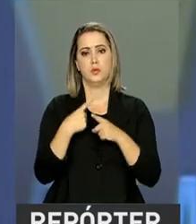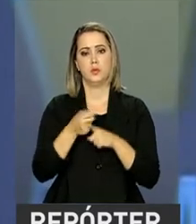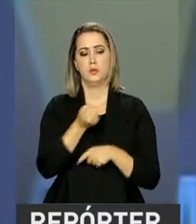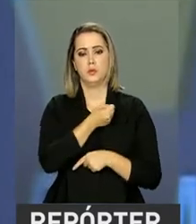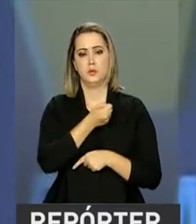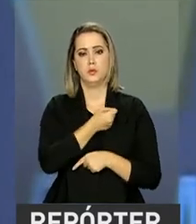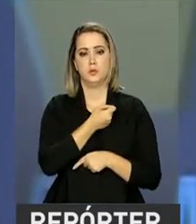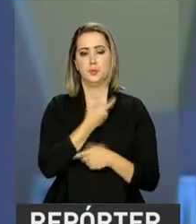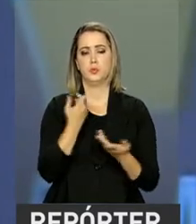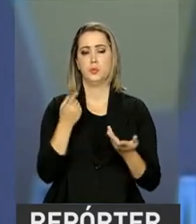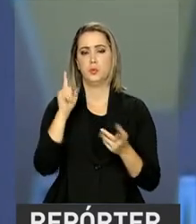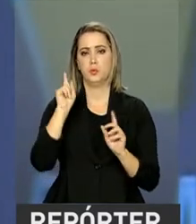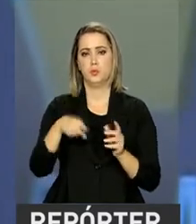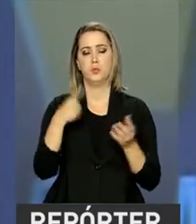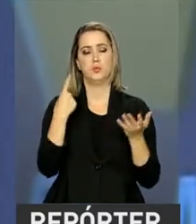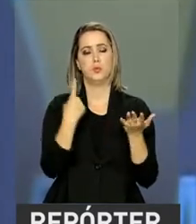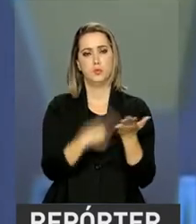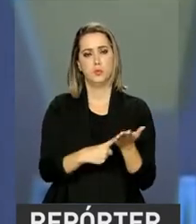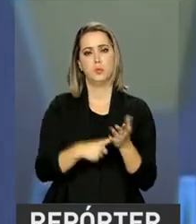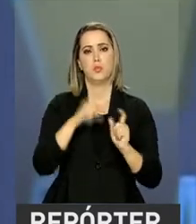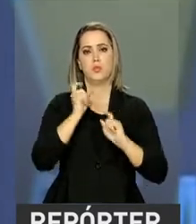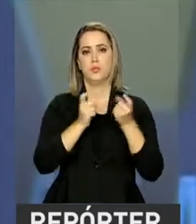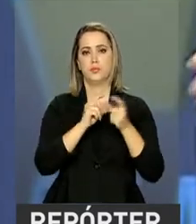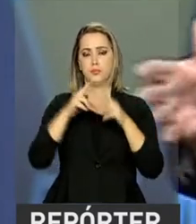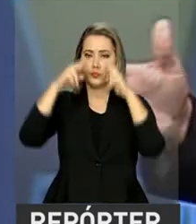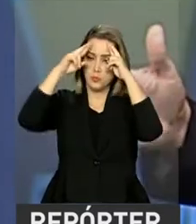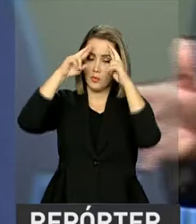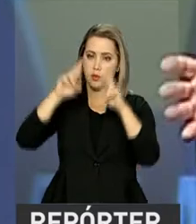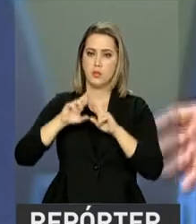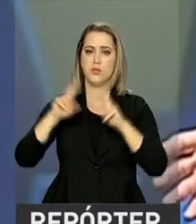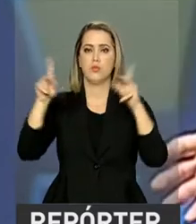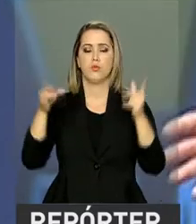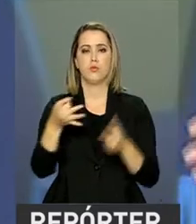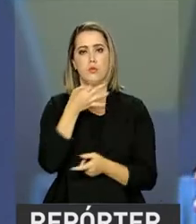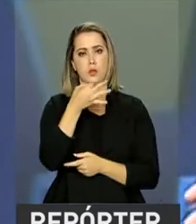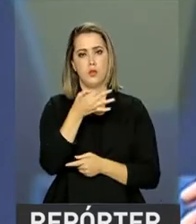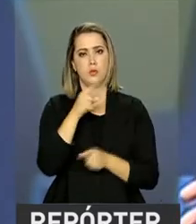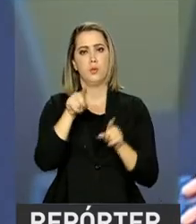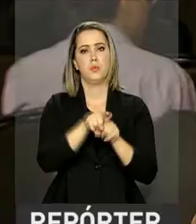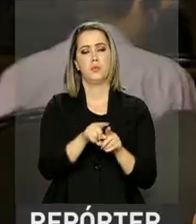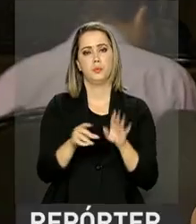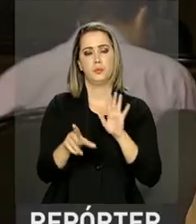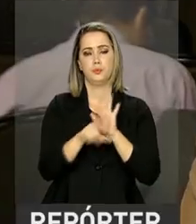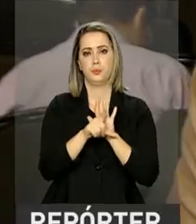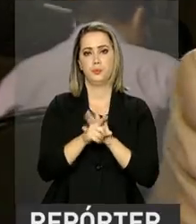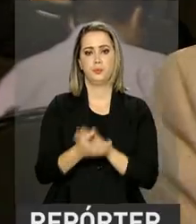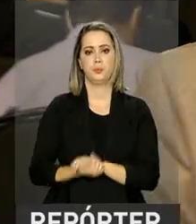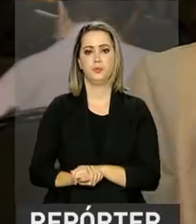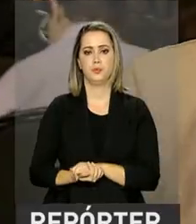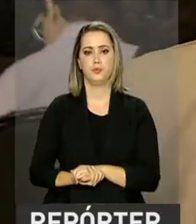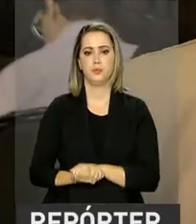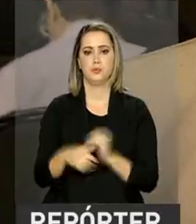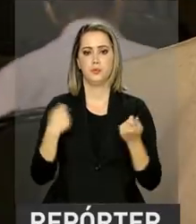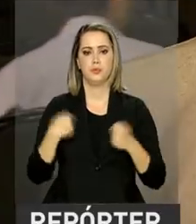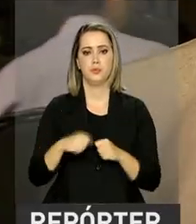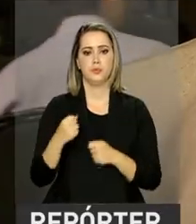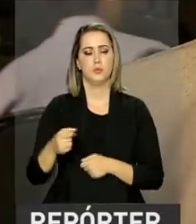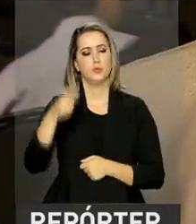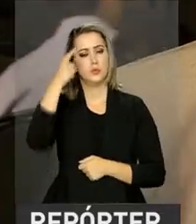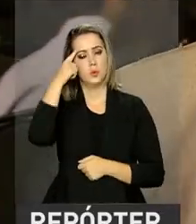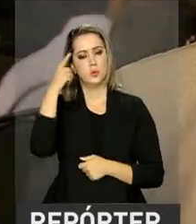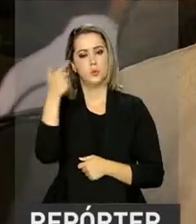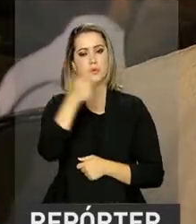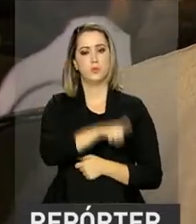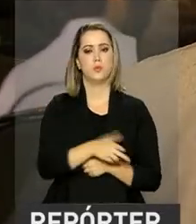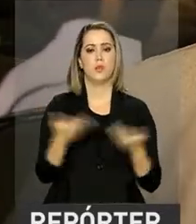concretos, como gestores, respeitando as opiniões divergentes que tem quanto à reforma. A Previdência tem que ser repensada, da forma